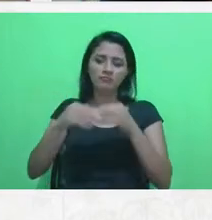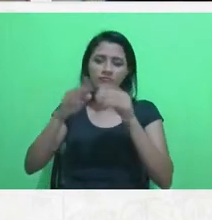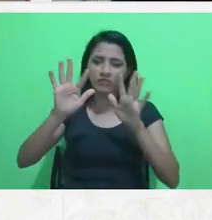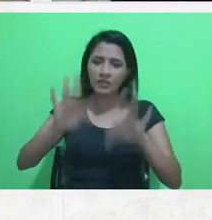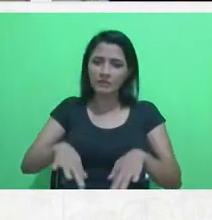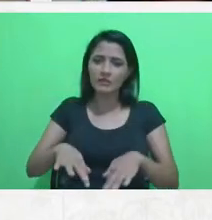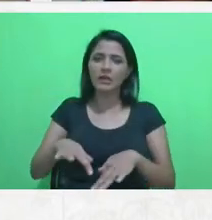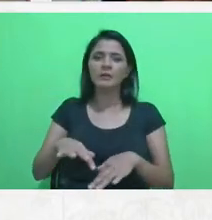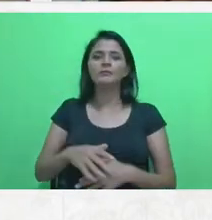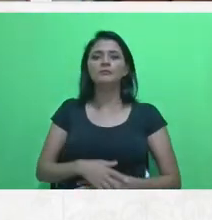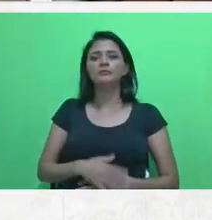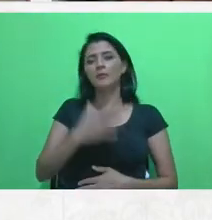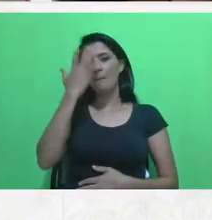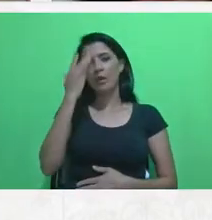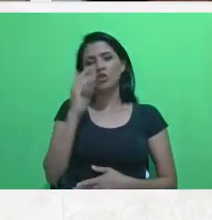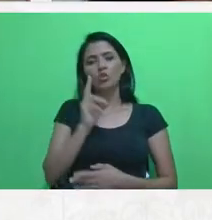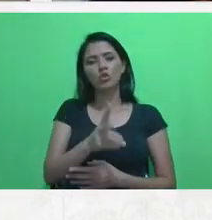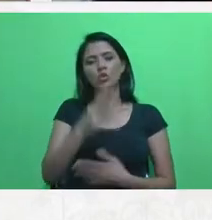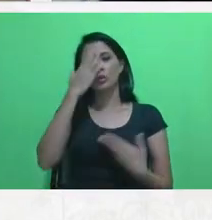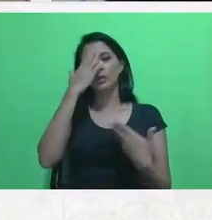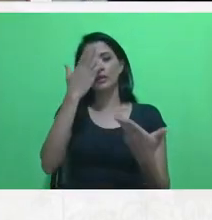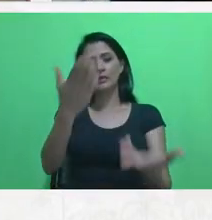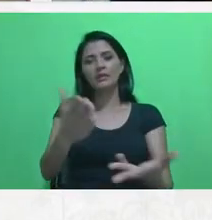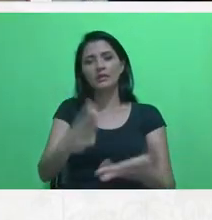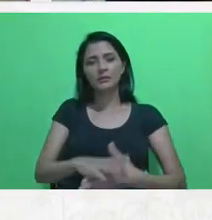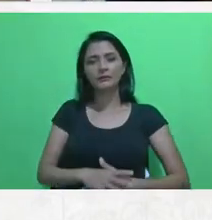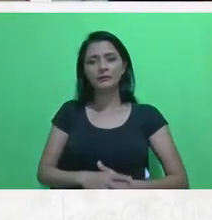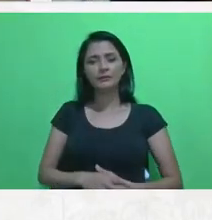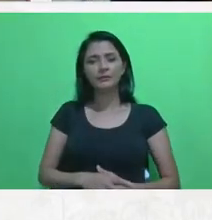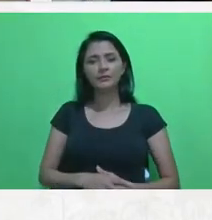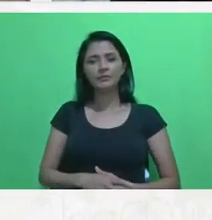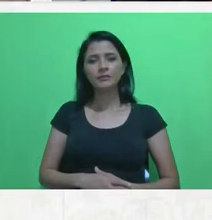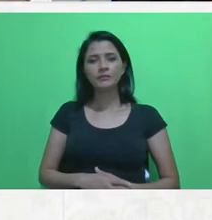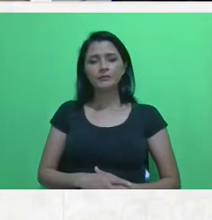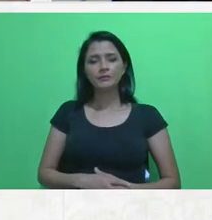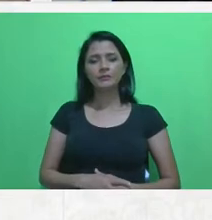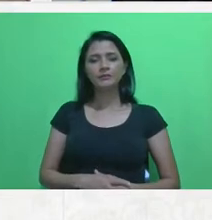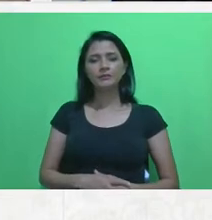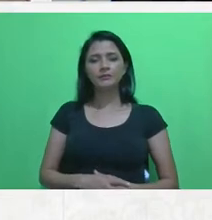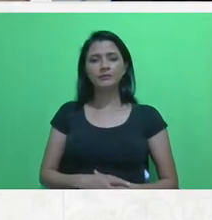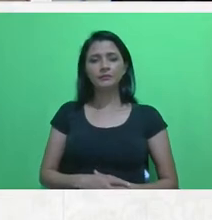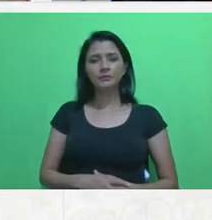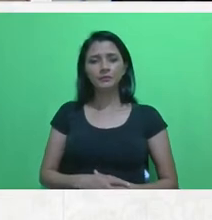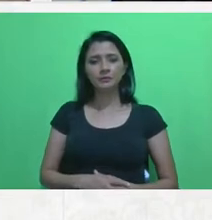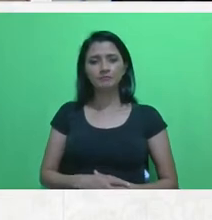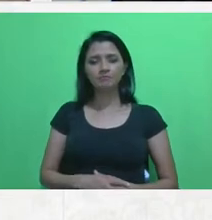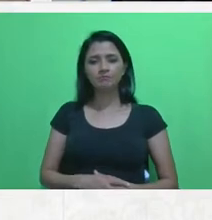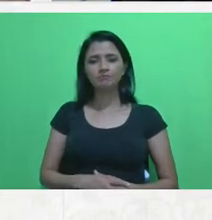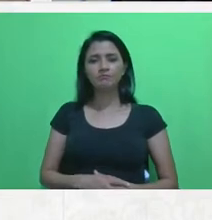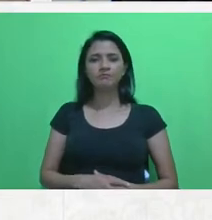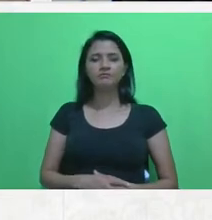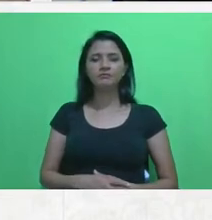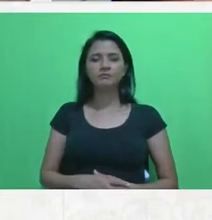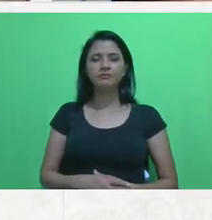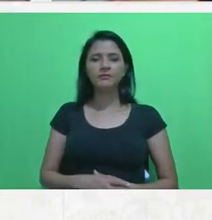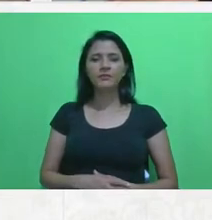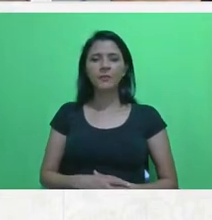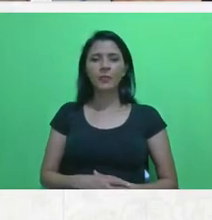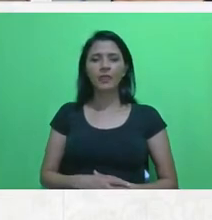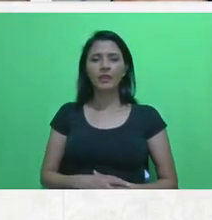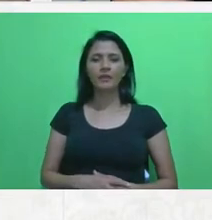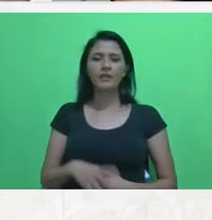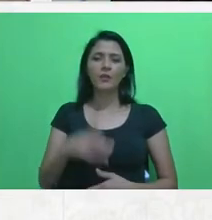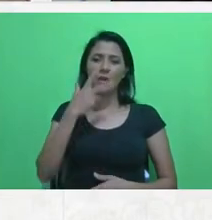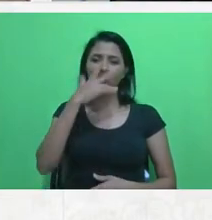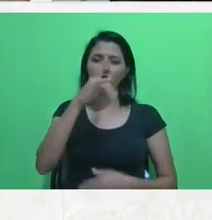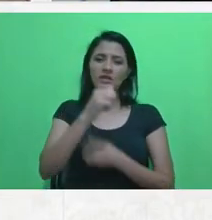agradeceria bastante, já vocês já foram essenciais, mas agora vamos fazer uma espécie de abraço. A Sheila está aí também,